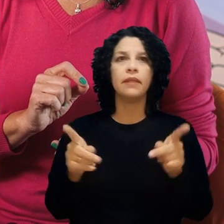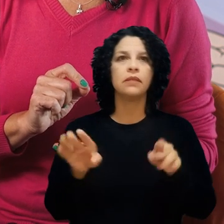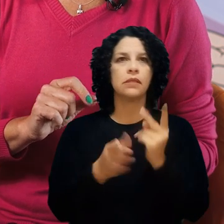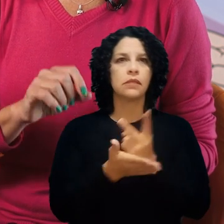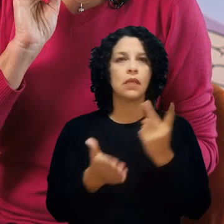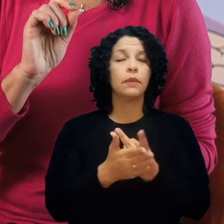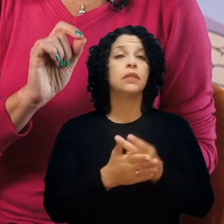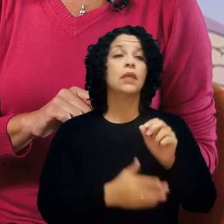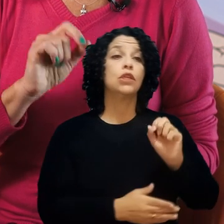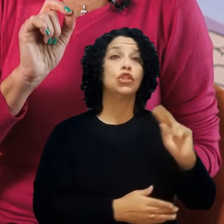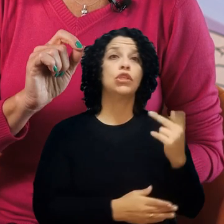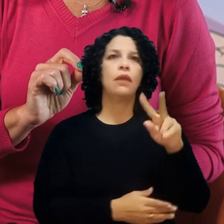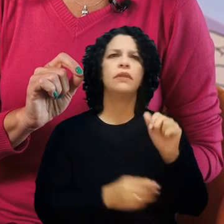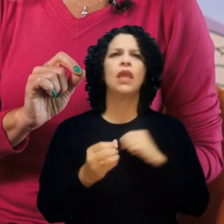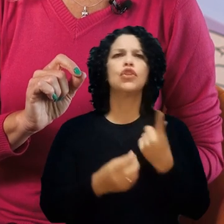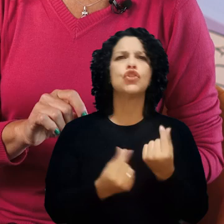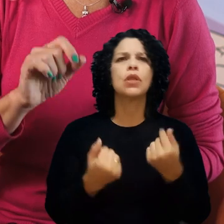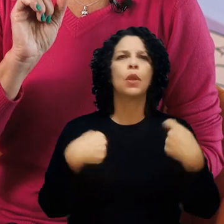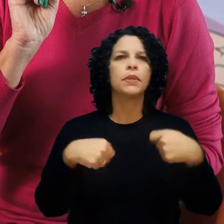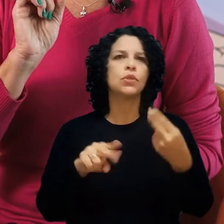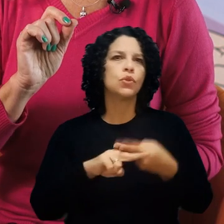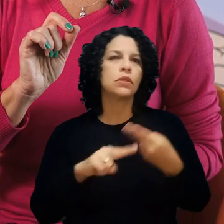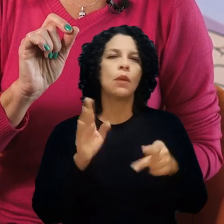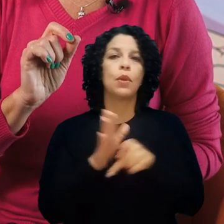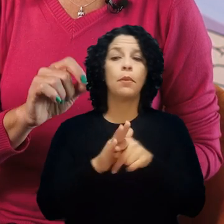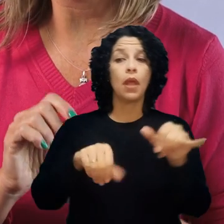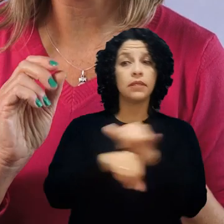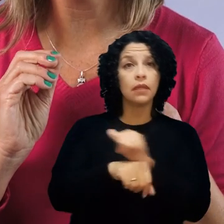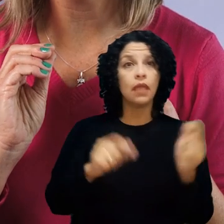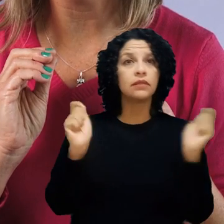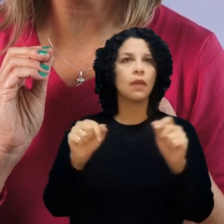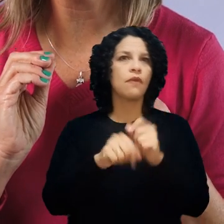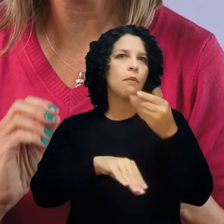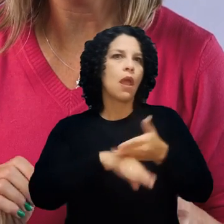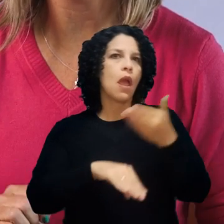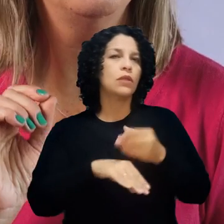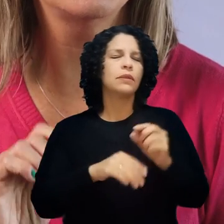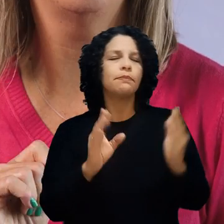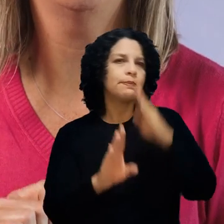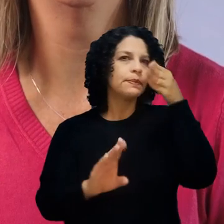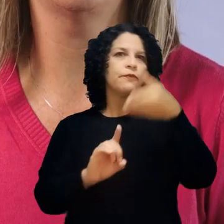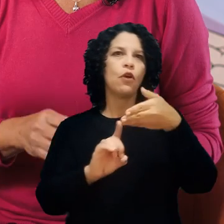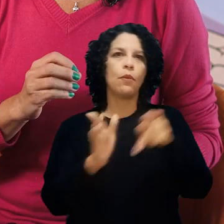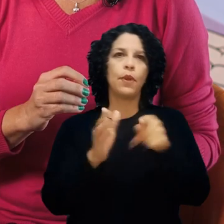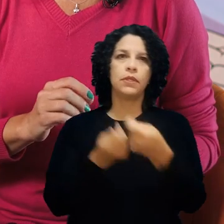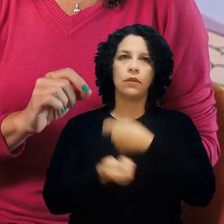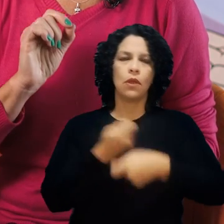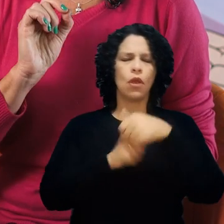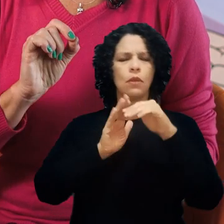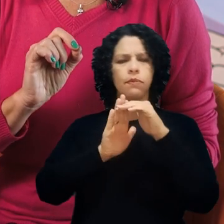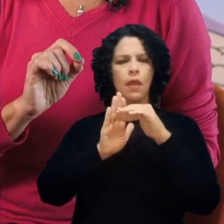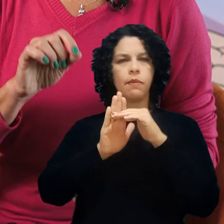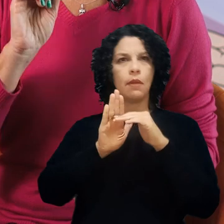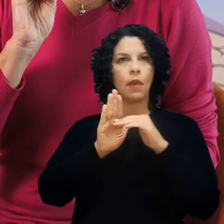Recursos-chave, descreva os recursos necessários para viabilizar as atividades-chave do seu negócio. Liste